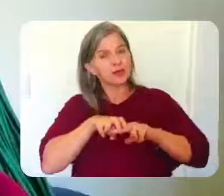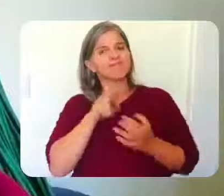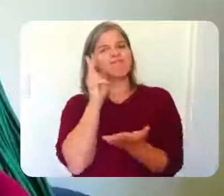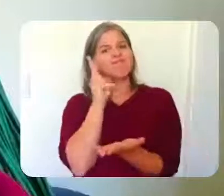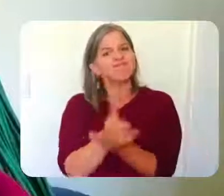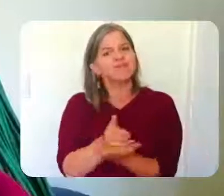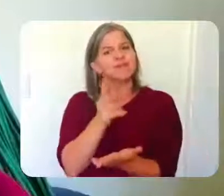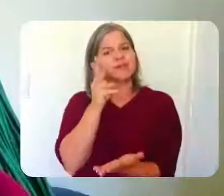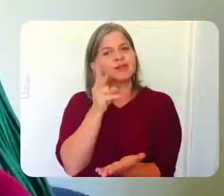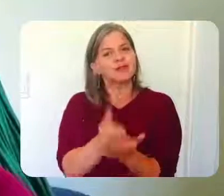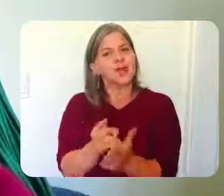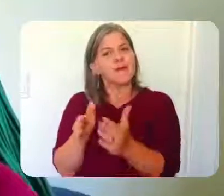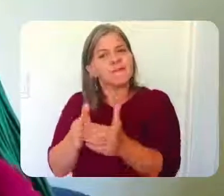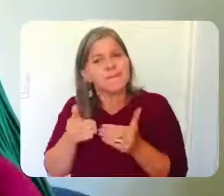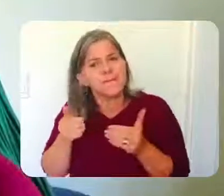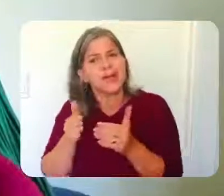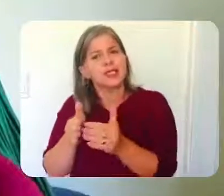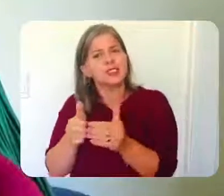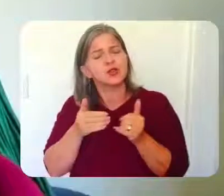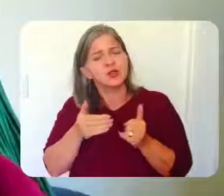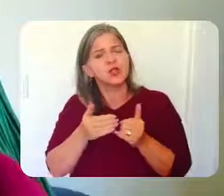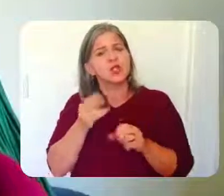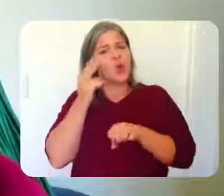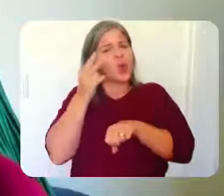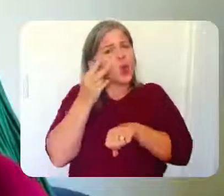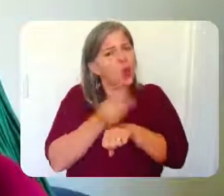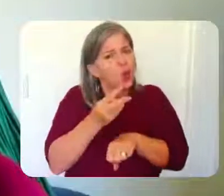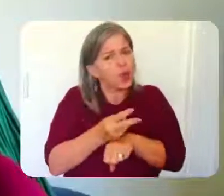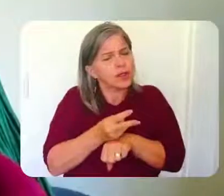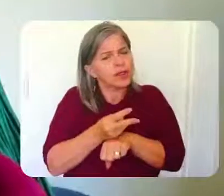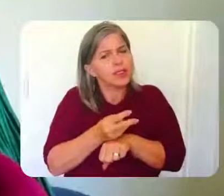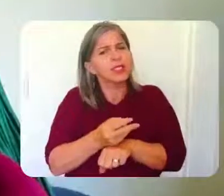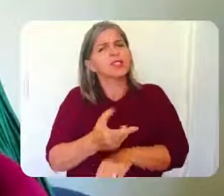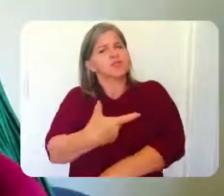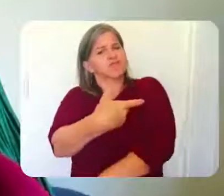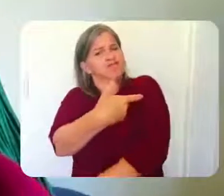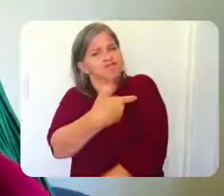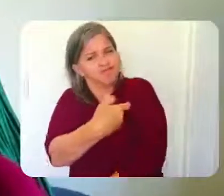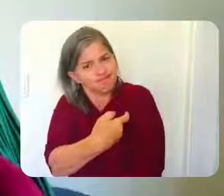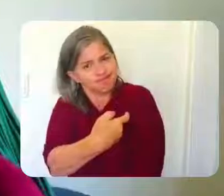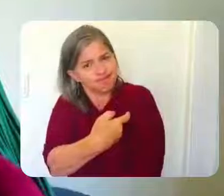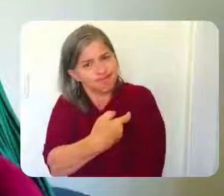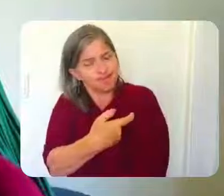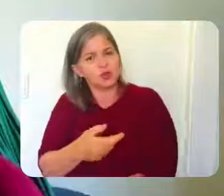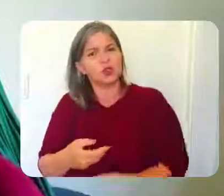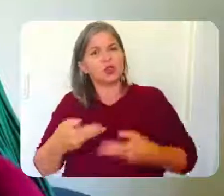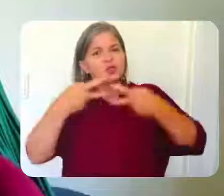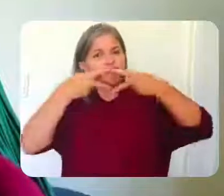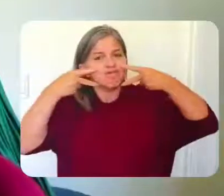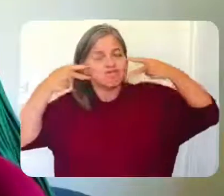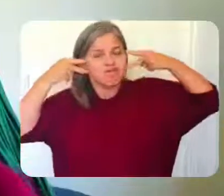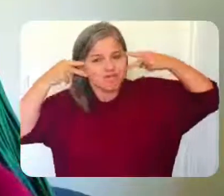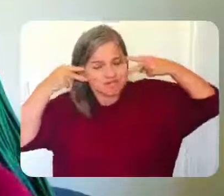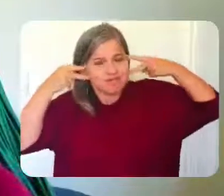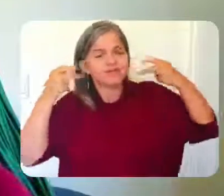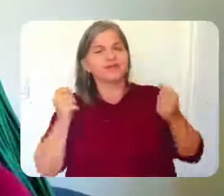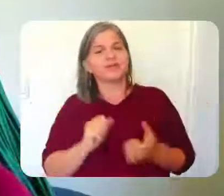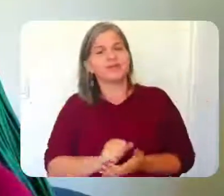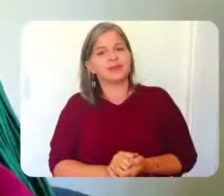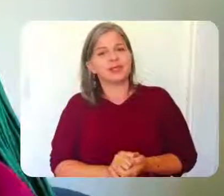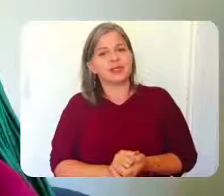continuamos pedindo a todos que se cuidem, tomem a vacina, usem